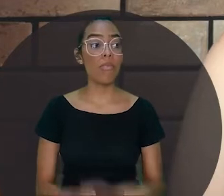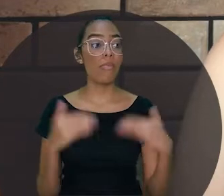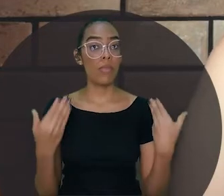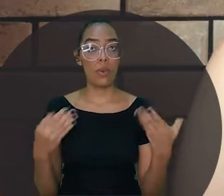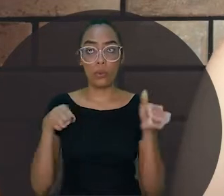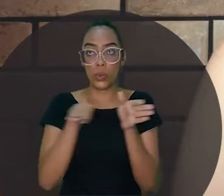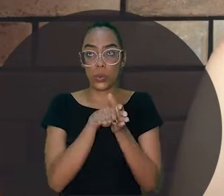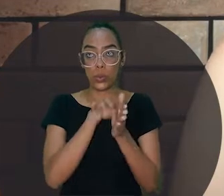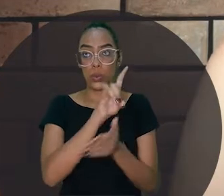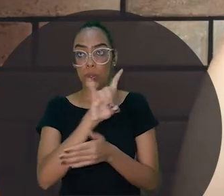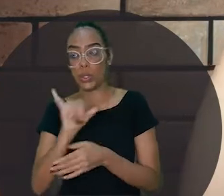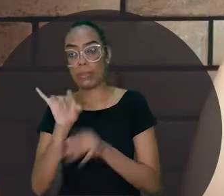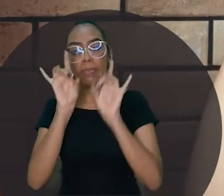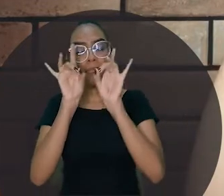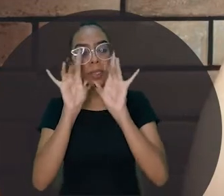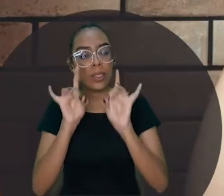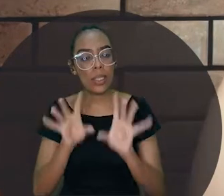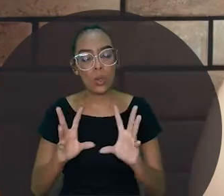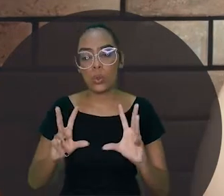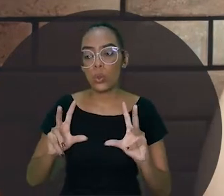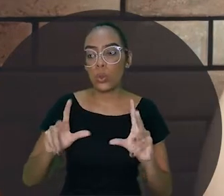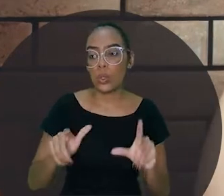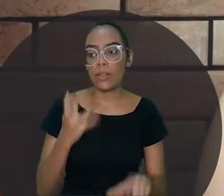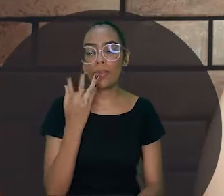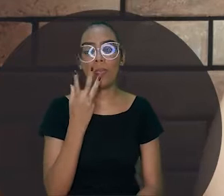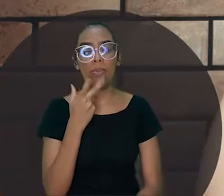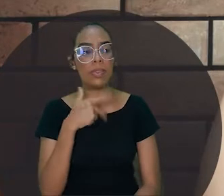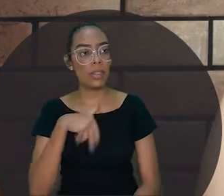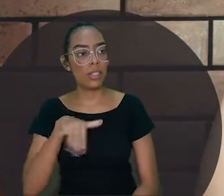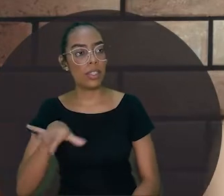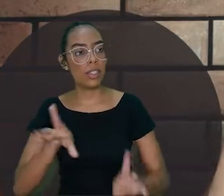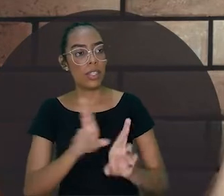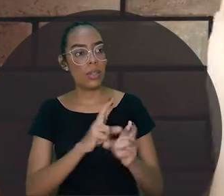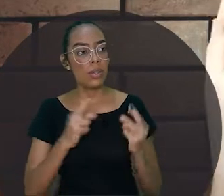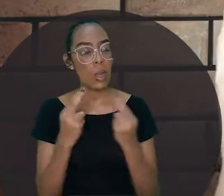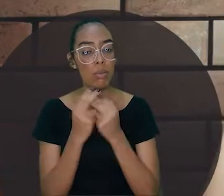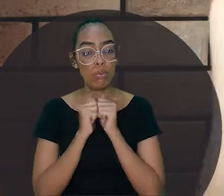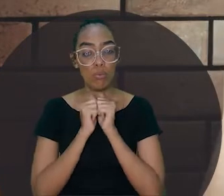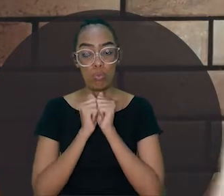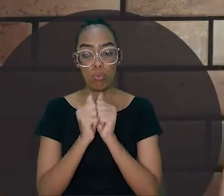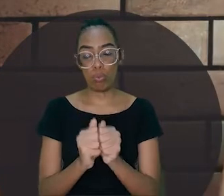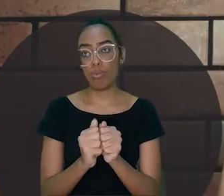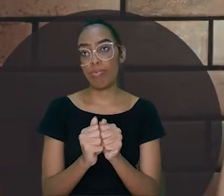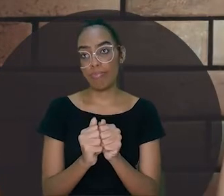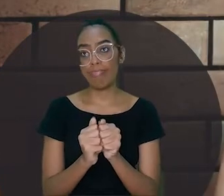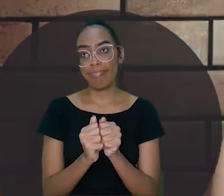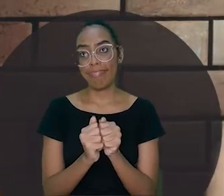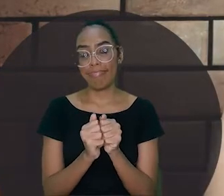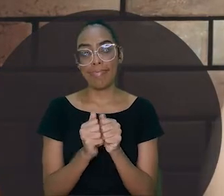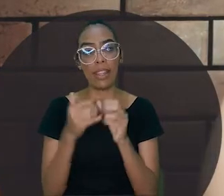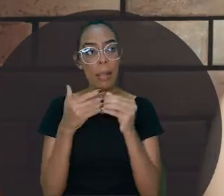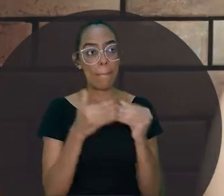Gente, chegou o grande dia. O dia de todas as crianças se reunirem diante do imperador